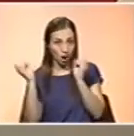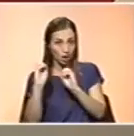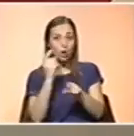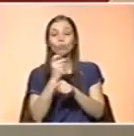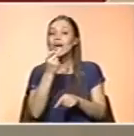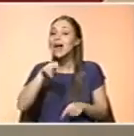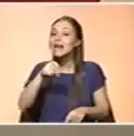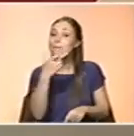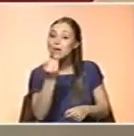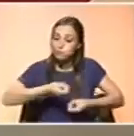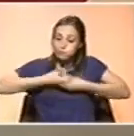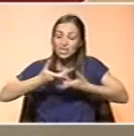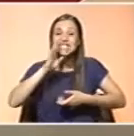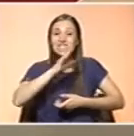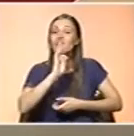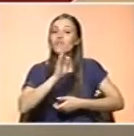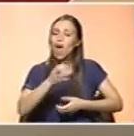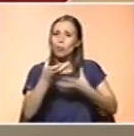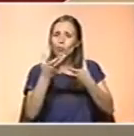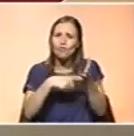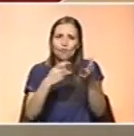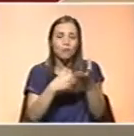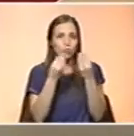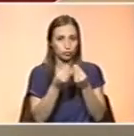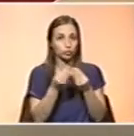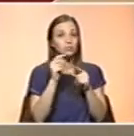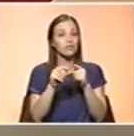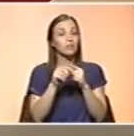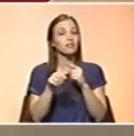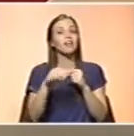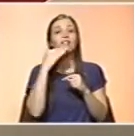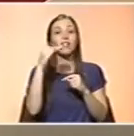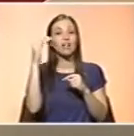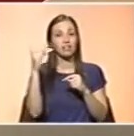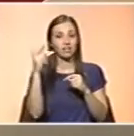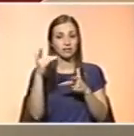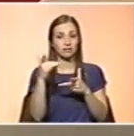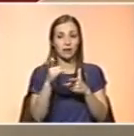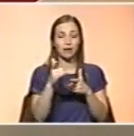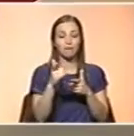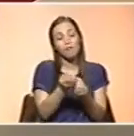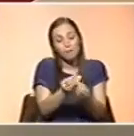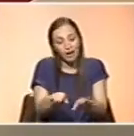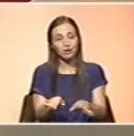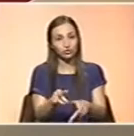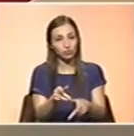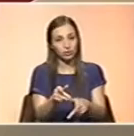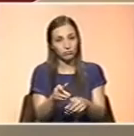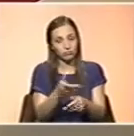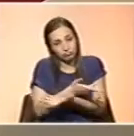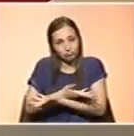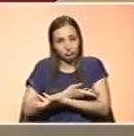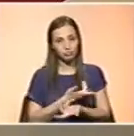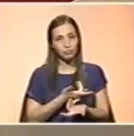está estabelecida a carência em ferro. E isto, particularmente nesta idade, nesta primeira infância. E portanto, esta é uma situação que